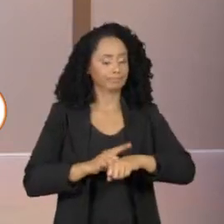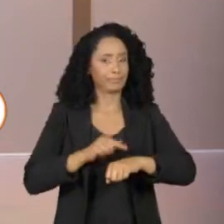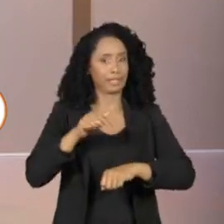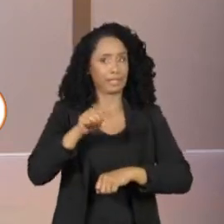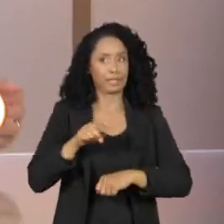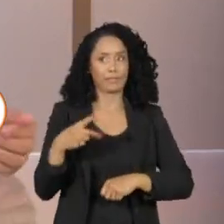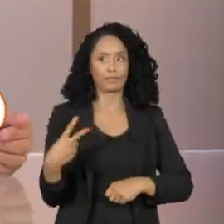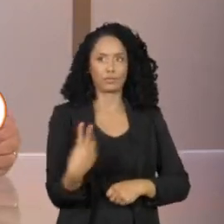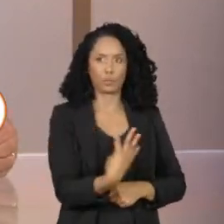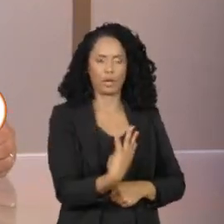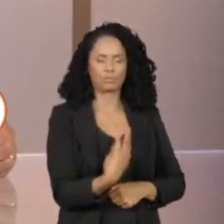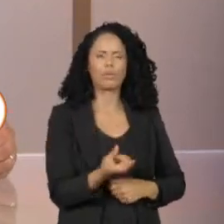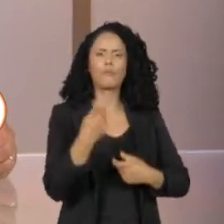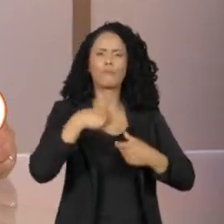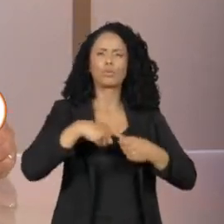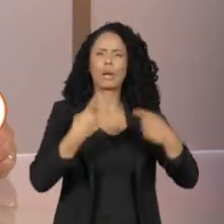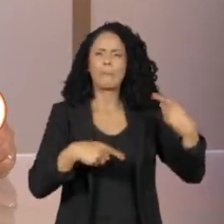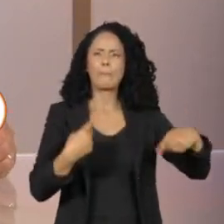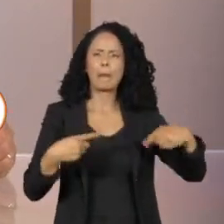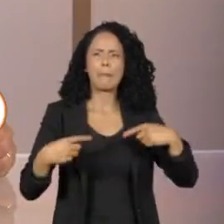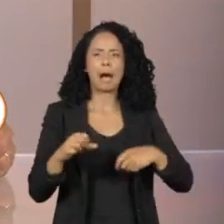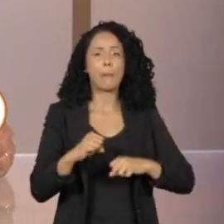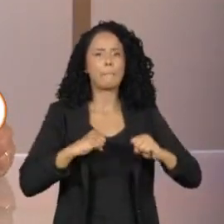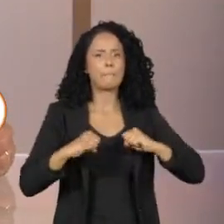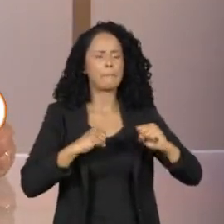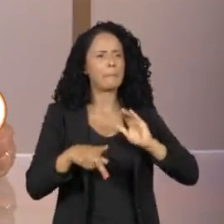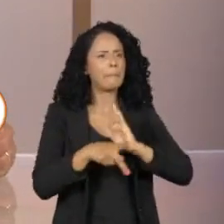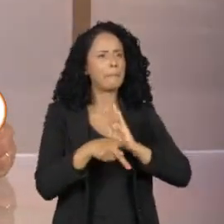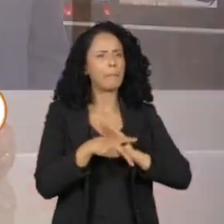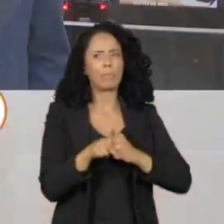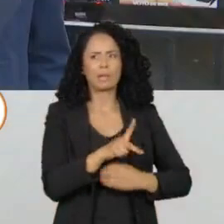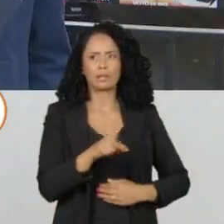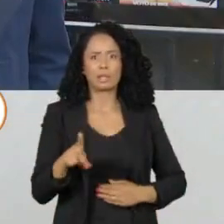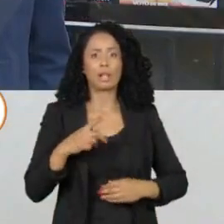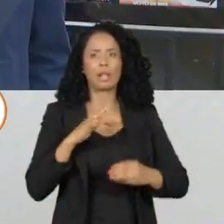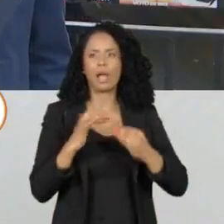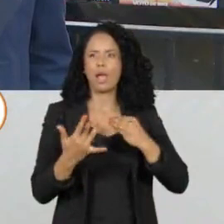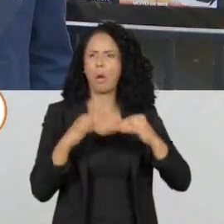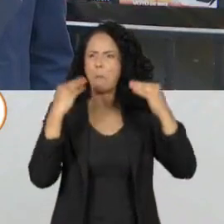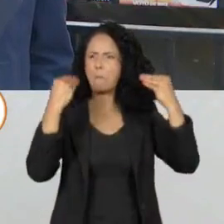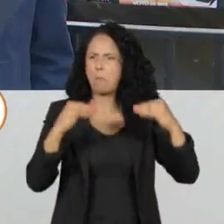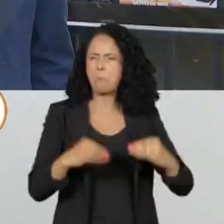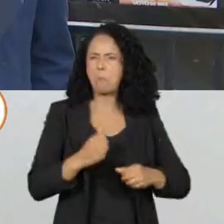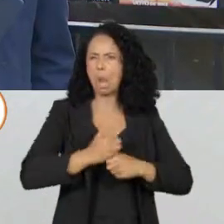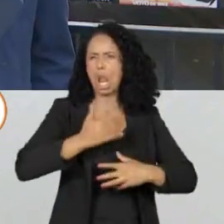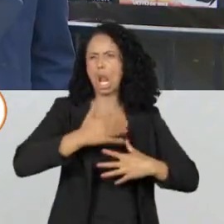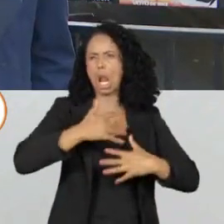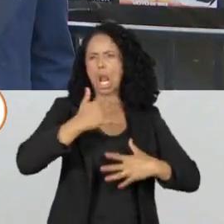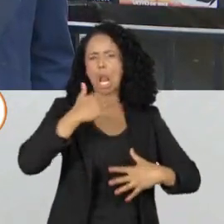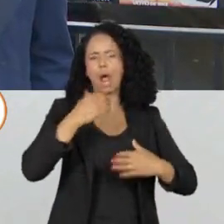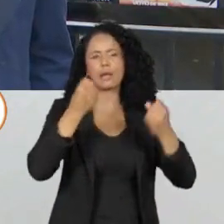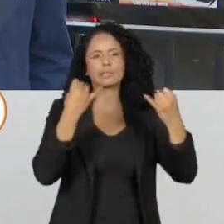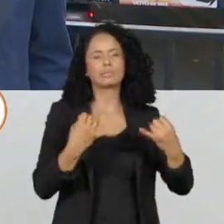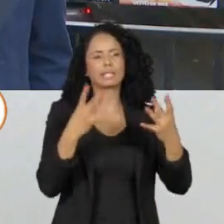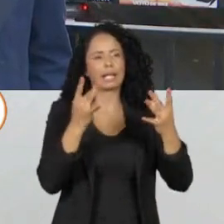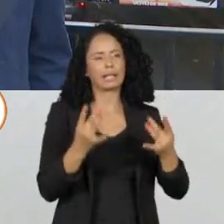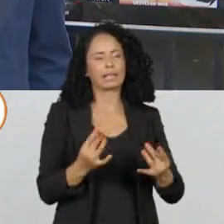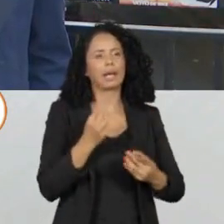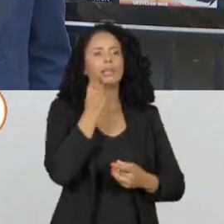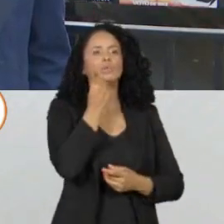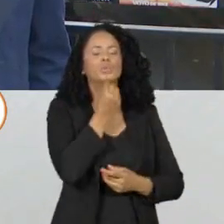Vamos voltar a falar do debate dos presidenciáveis, que ainda é intenso nas redes sociais. Quem explica tudo pra gente é Luiz Turati, Luiz.